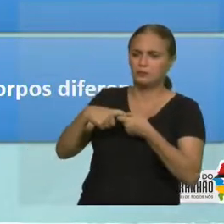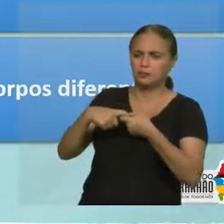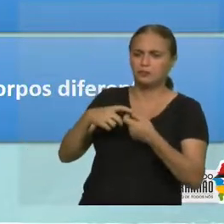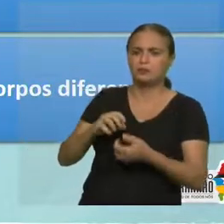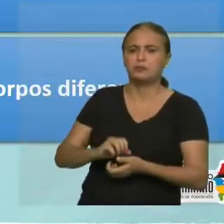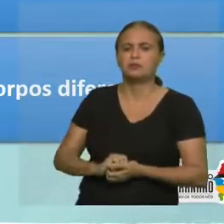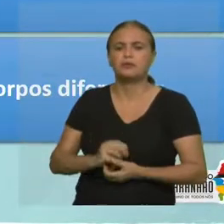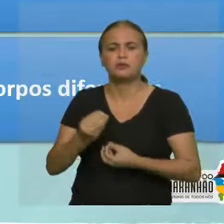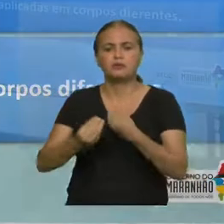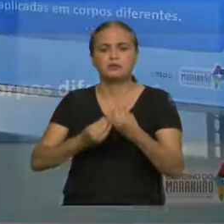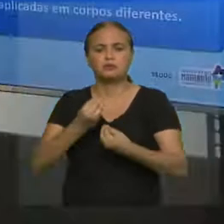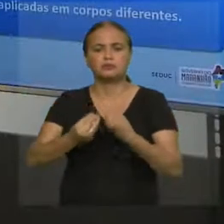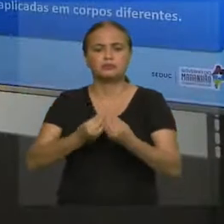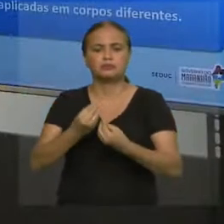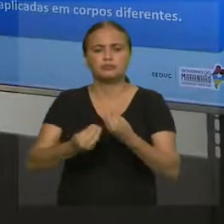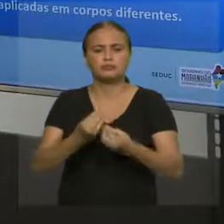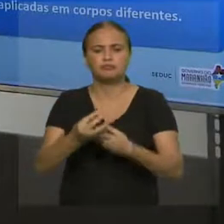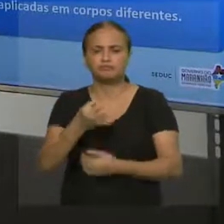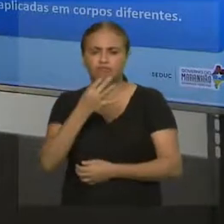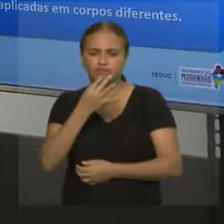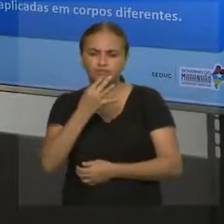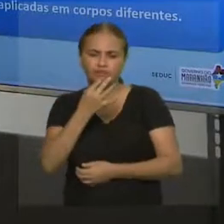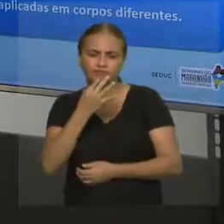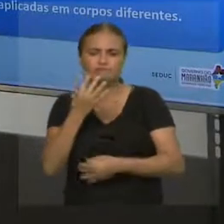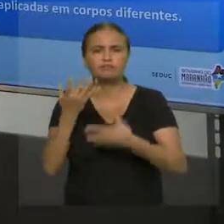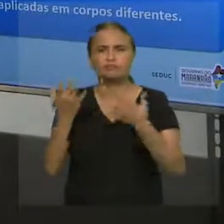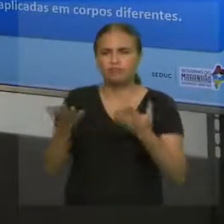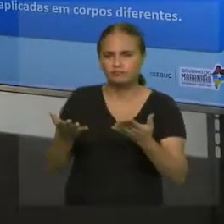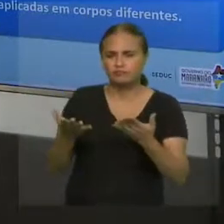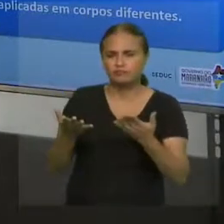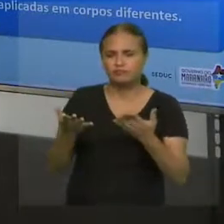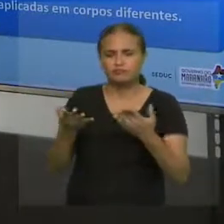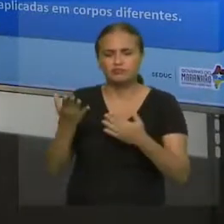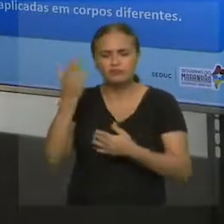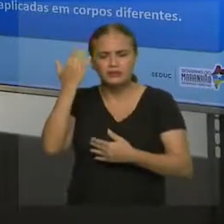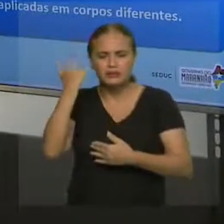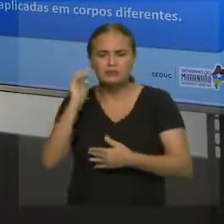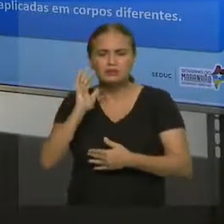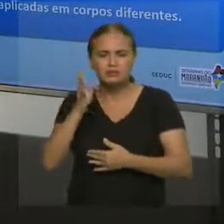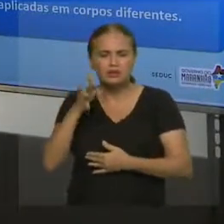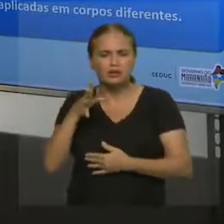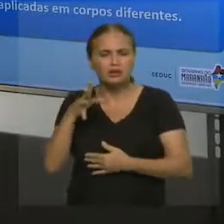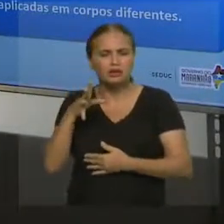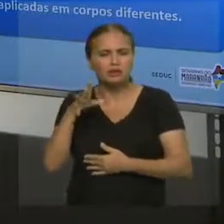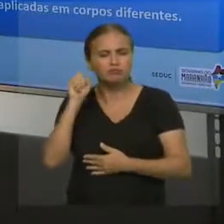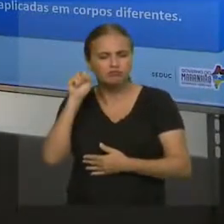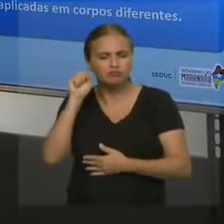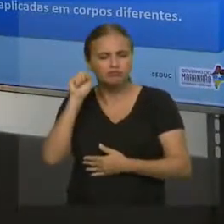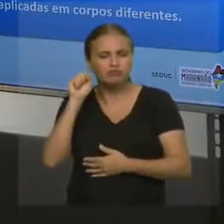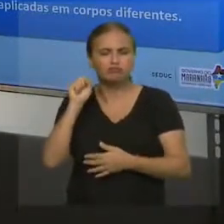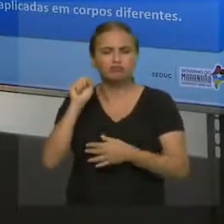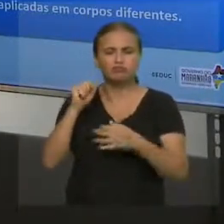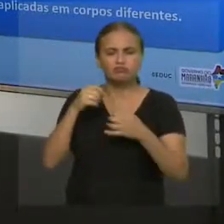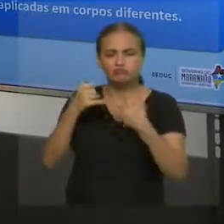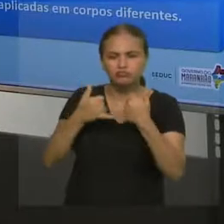que muita gente conhece, tem uma noção, já ouviu falar alguma coisa assim, brinca às vezes, de